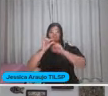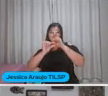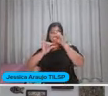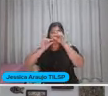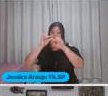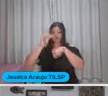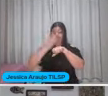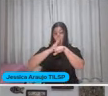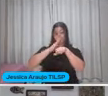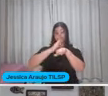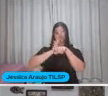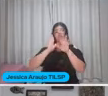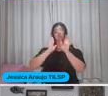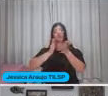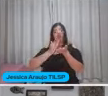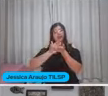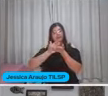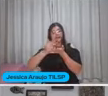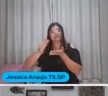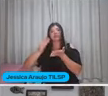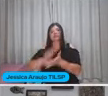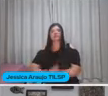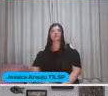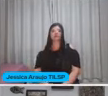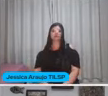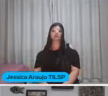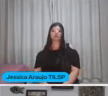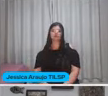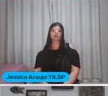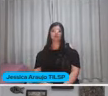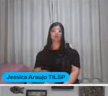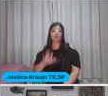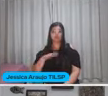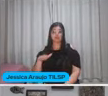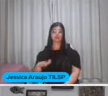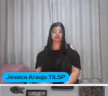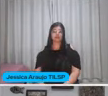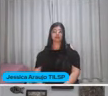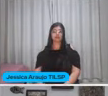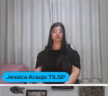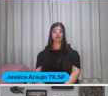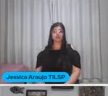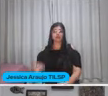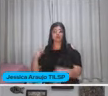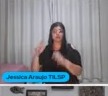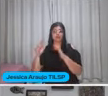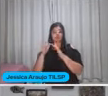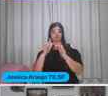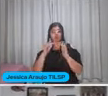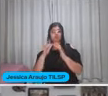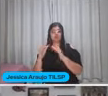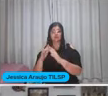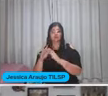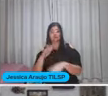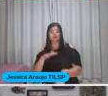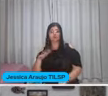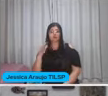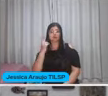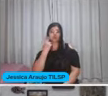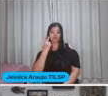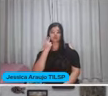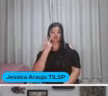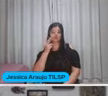ações Que já iniciam A criança Nessa imersão Nesse contato Com o ambiente natural